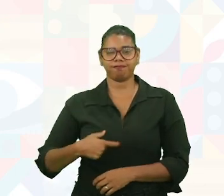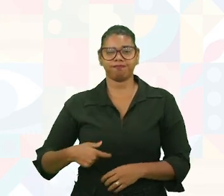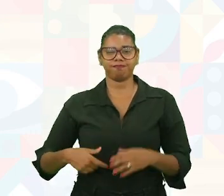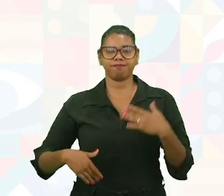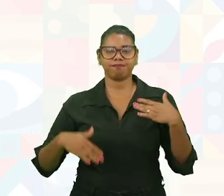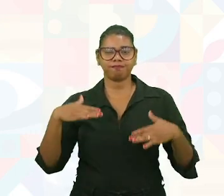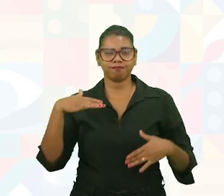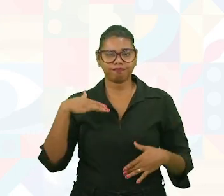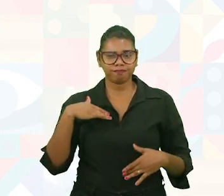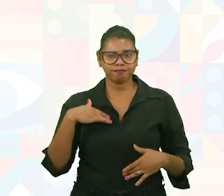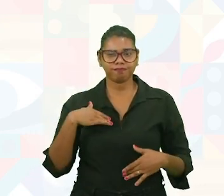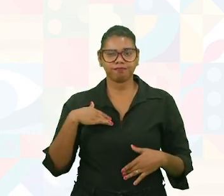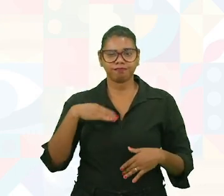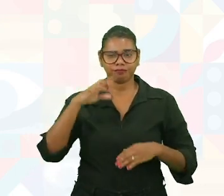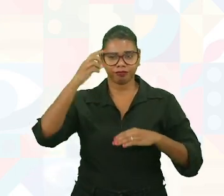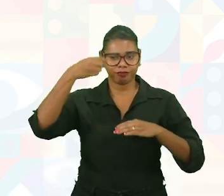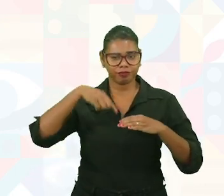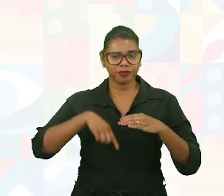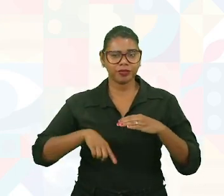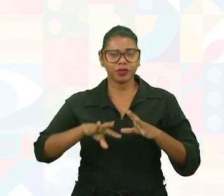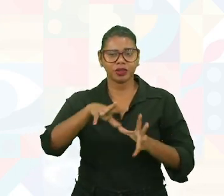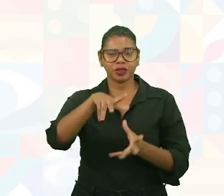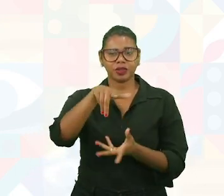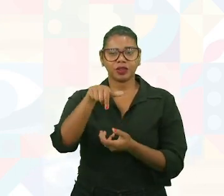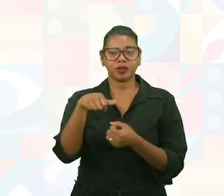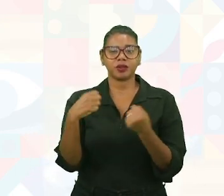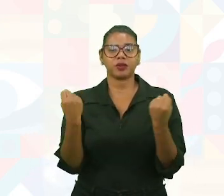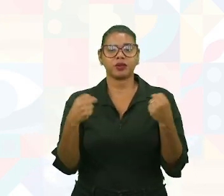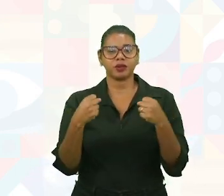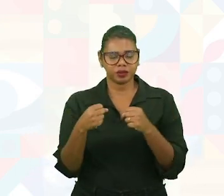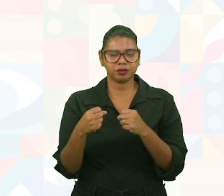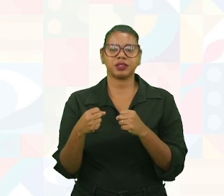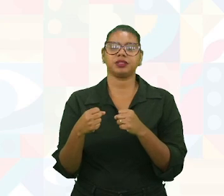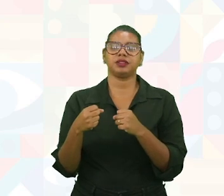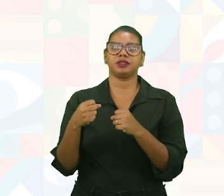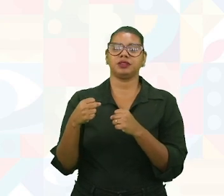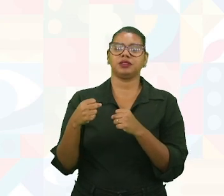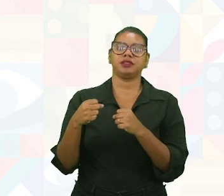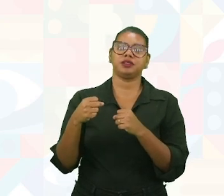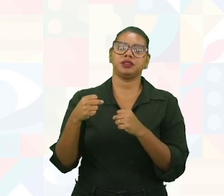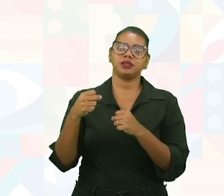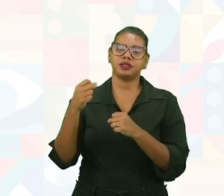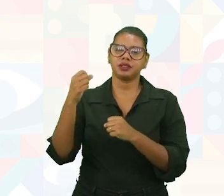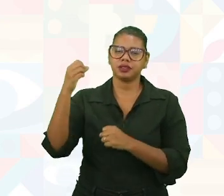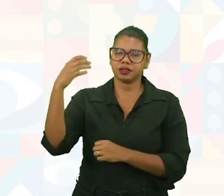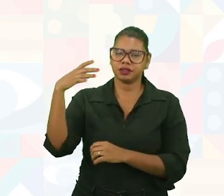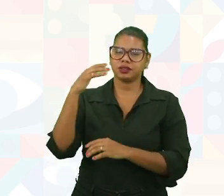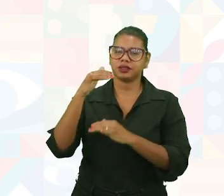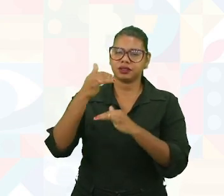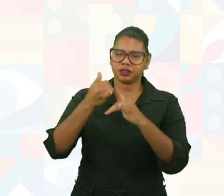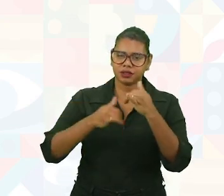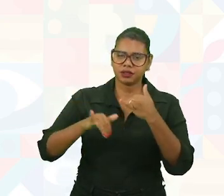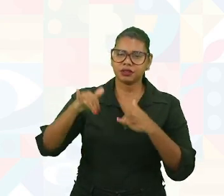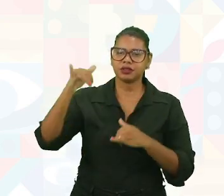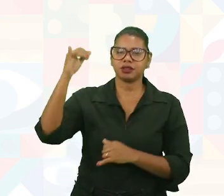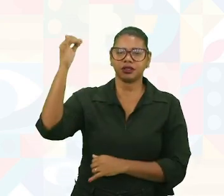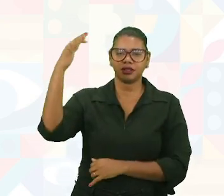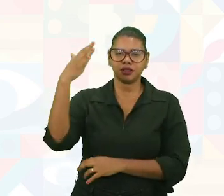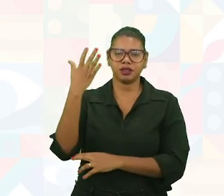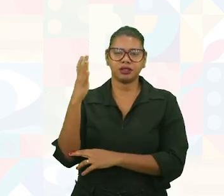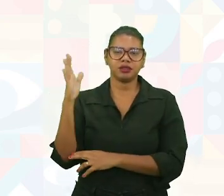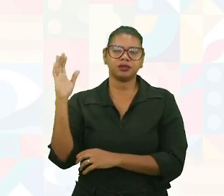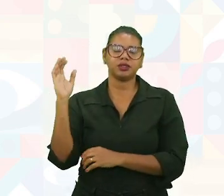fisiológica. O mundo precisa também economizar energia. Então a iluminação natural, ela traz esse